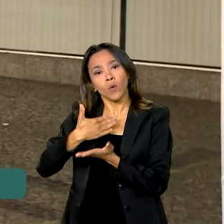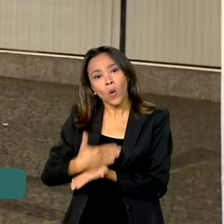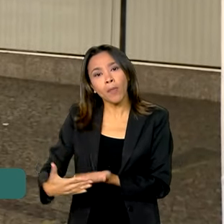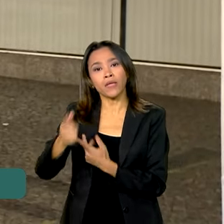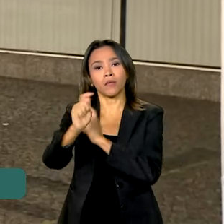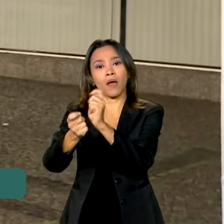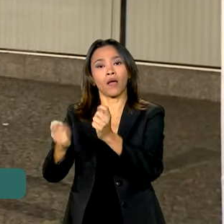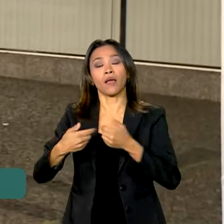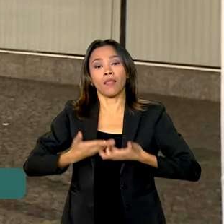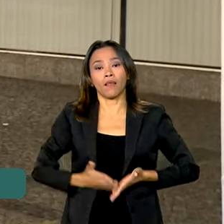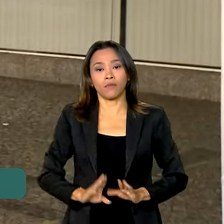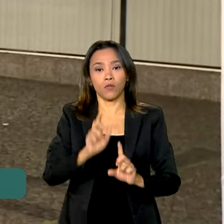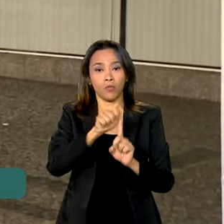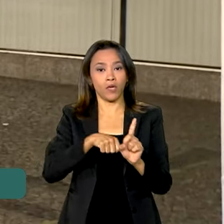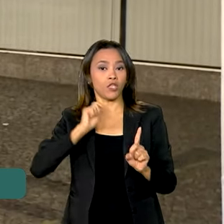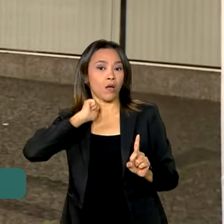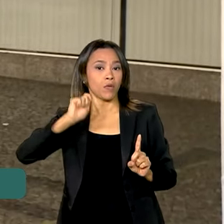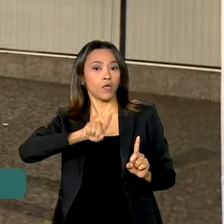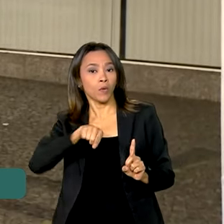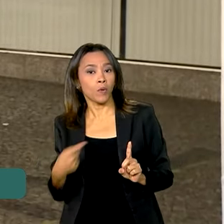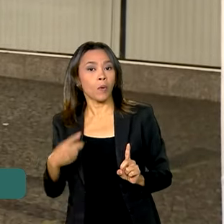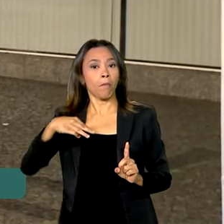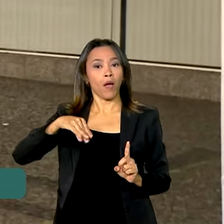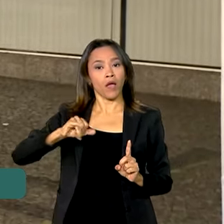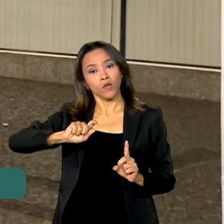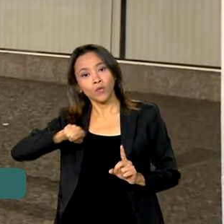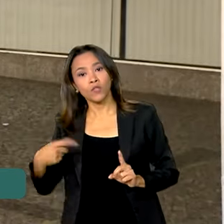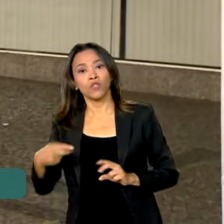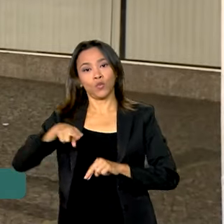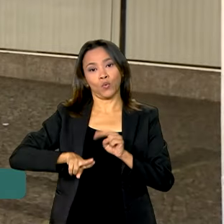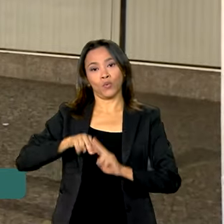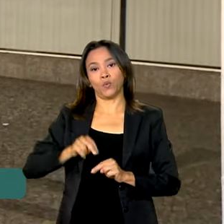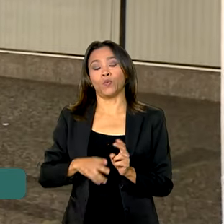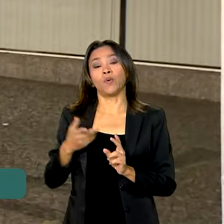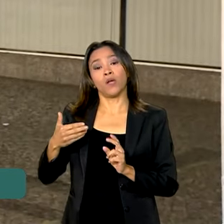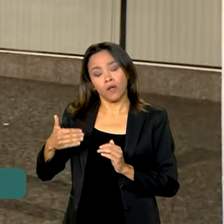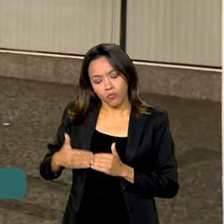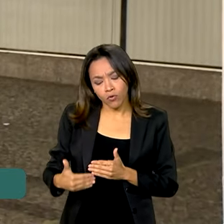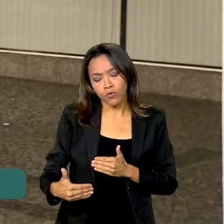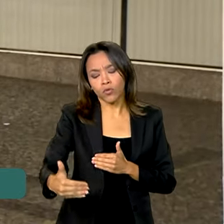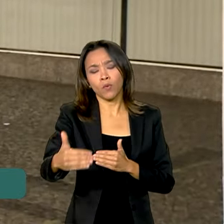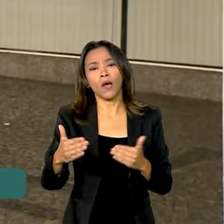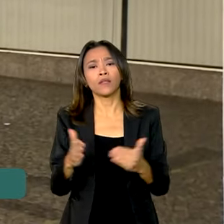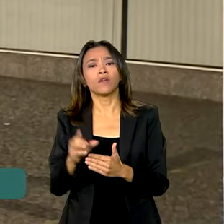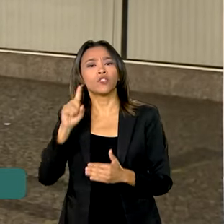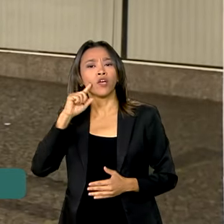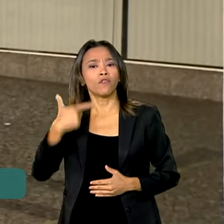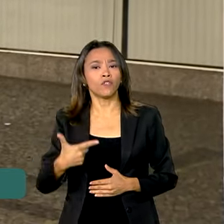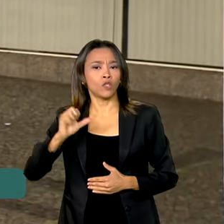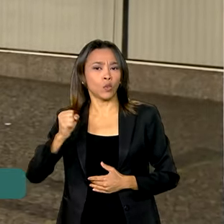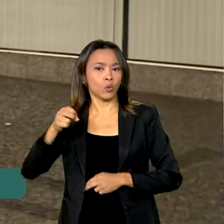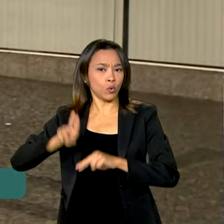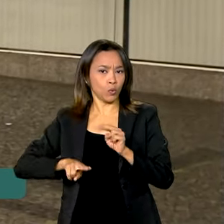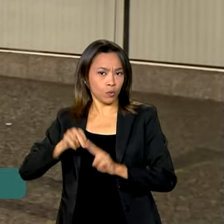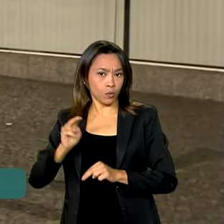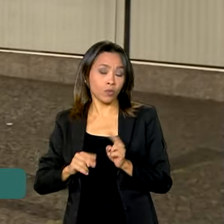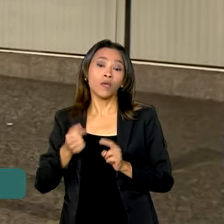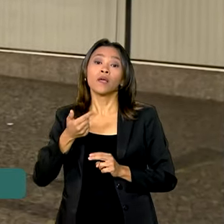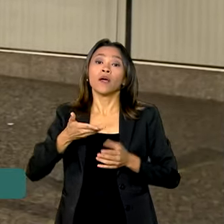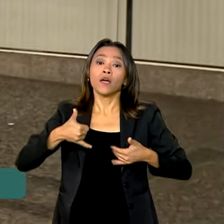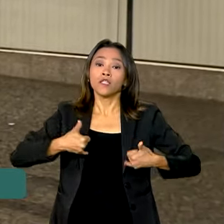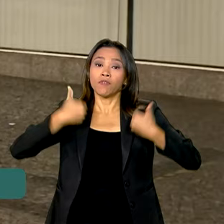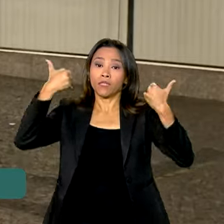que nasceram em abril, maio e junho. O calendário segue para o dia 28 de junho, com pagamento aos beneficiários que fazem